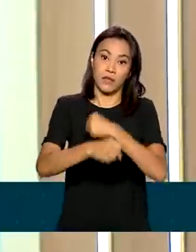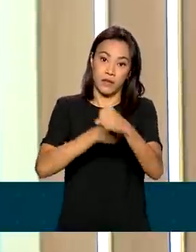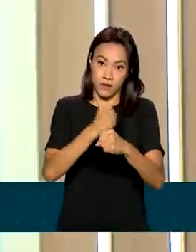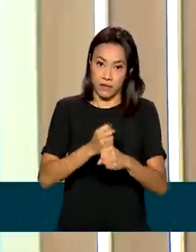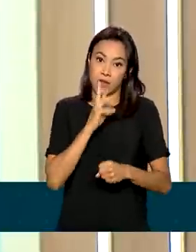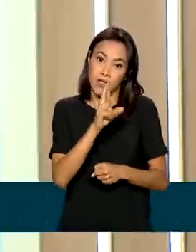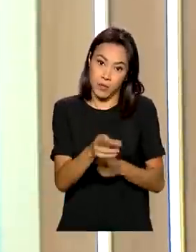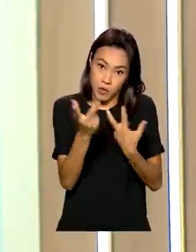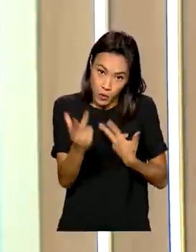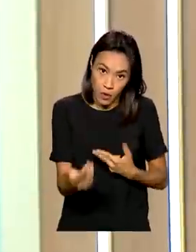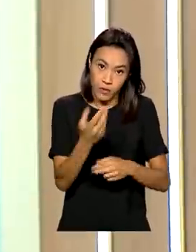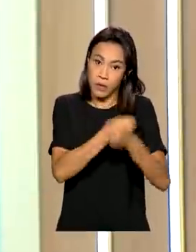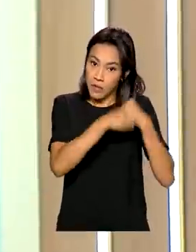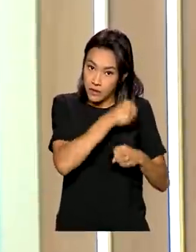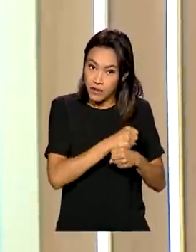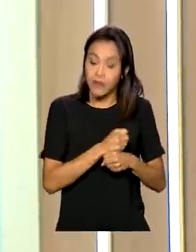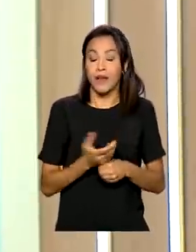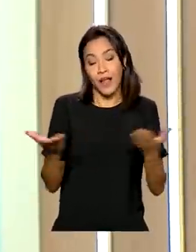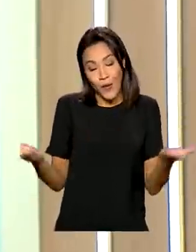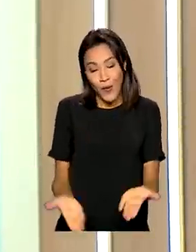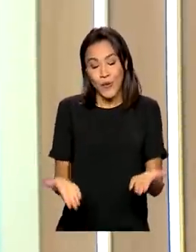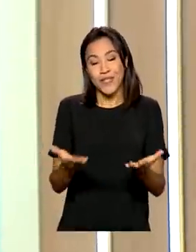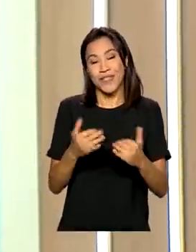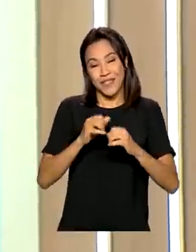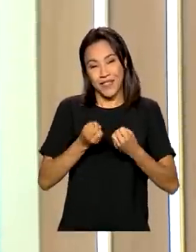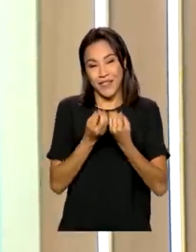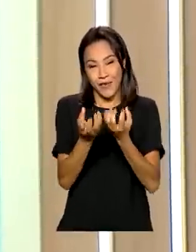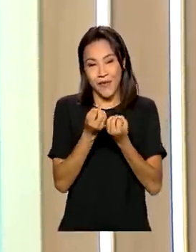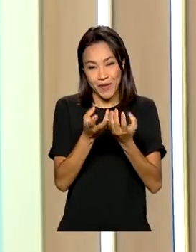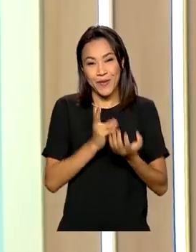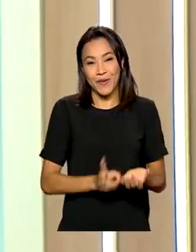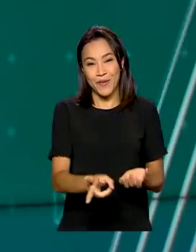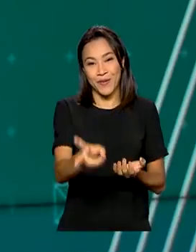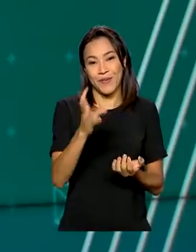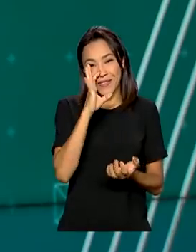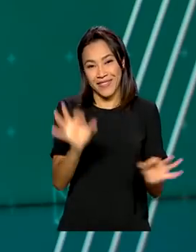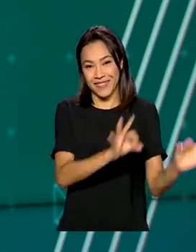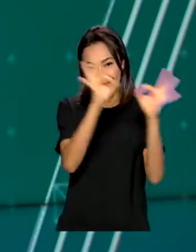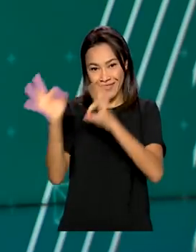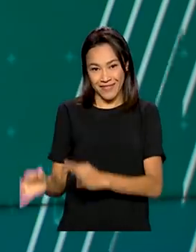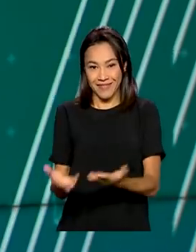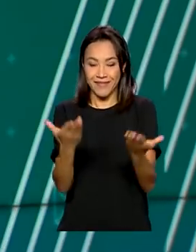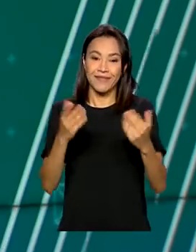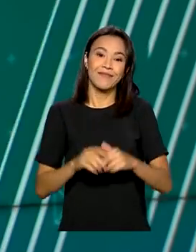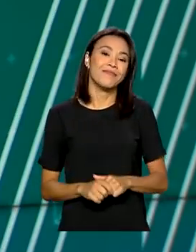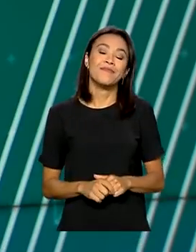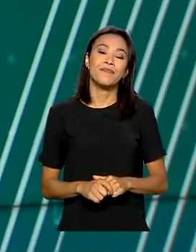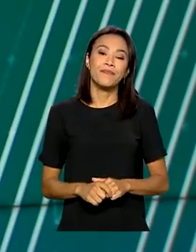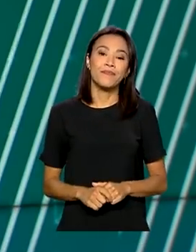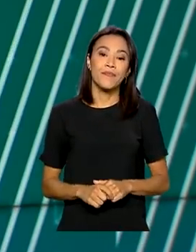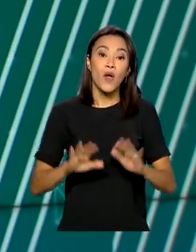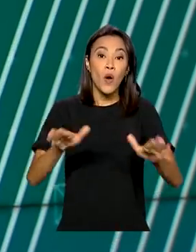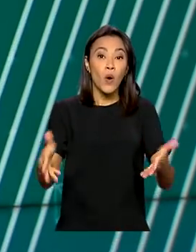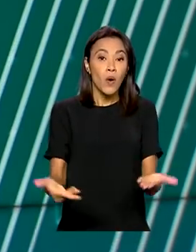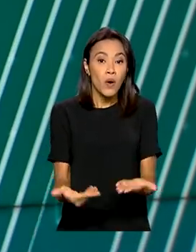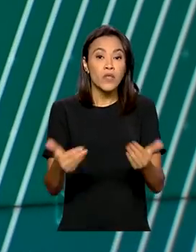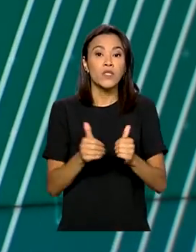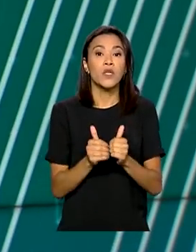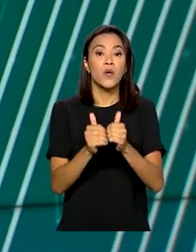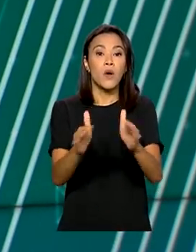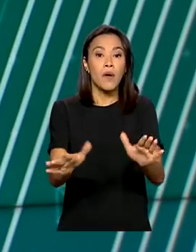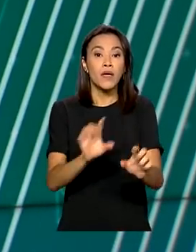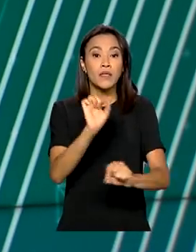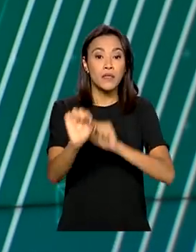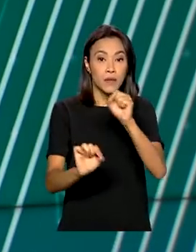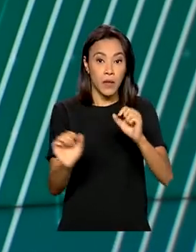Essa era a informação que nós tínhamos para você hoje. Continue conosco e tenha um ótimo dia. E começa hoje o prazo para